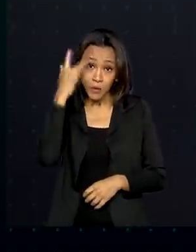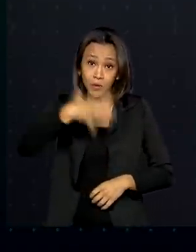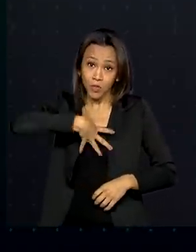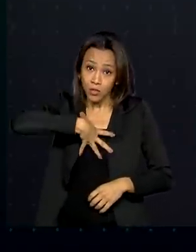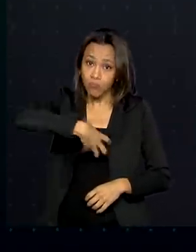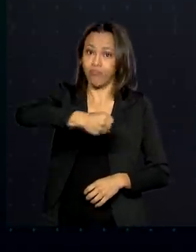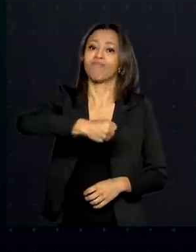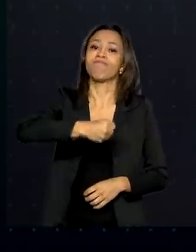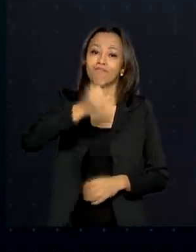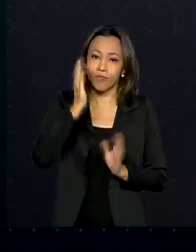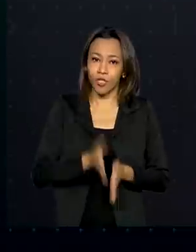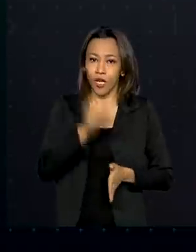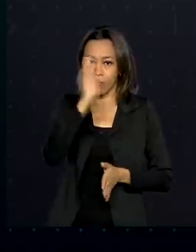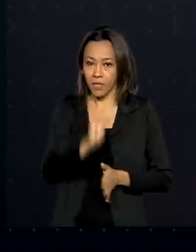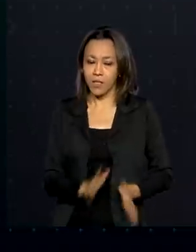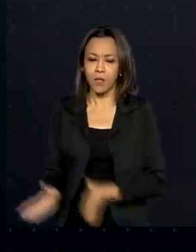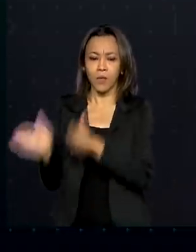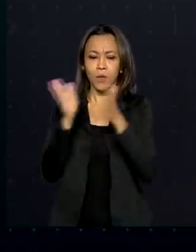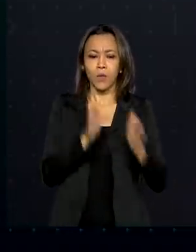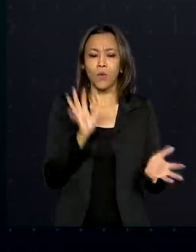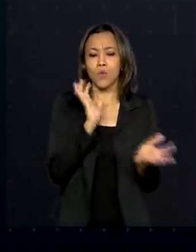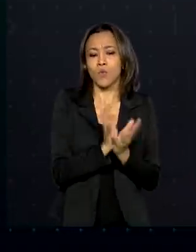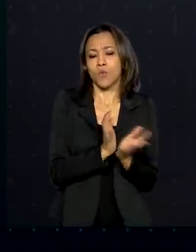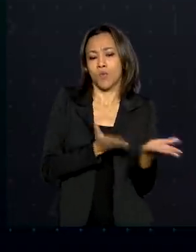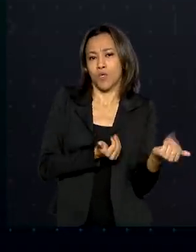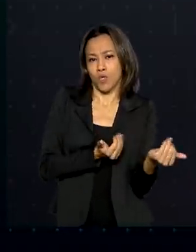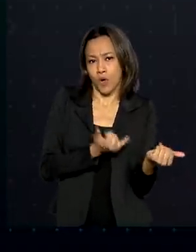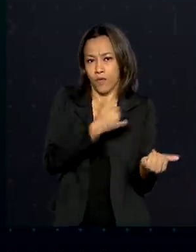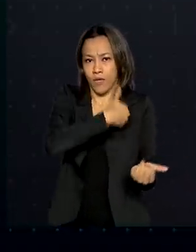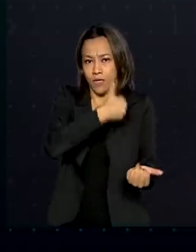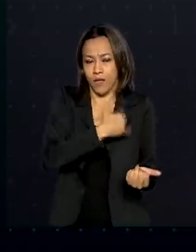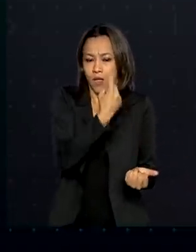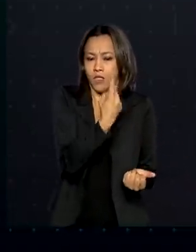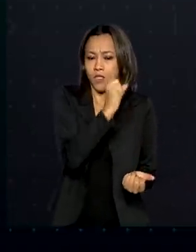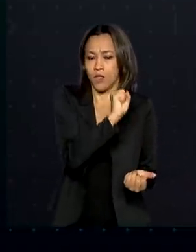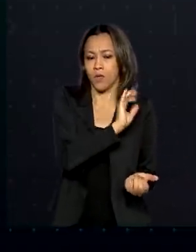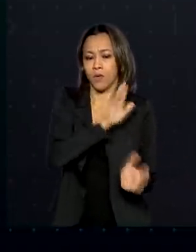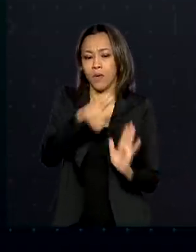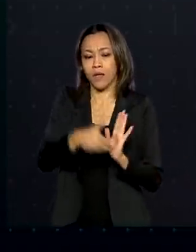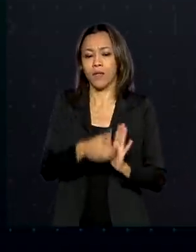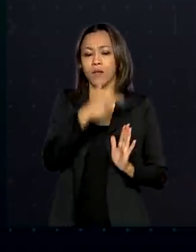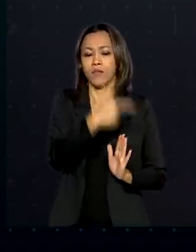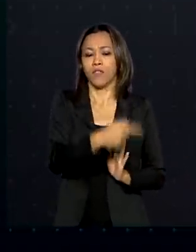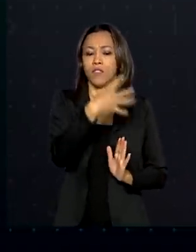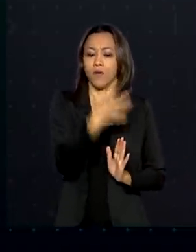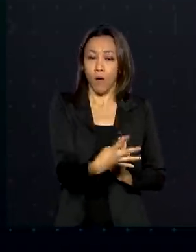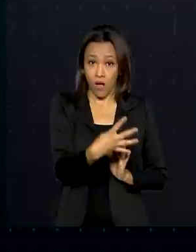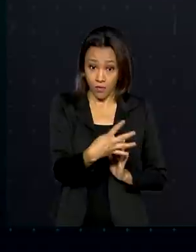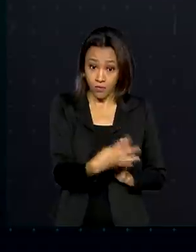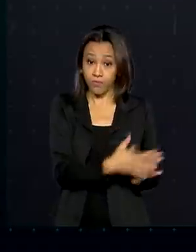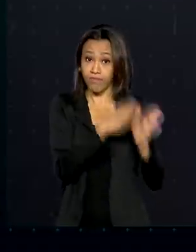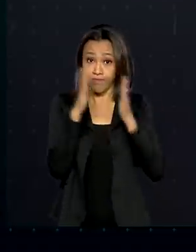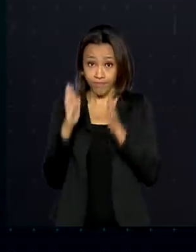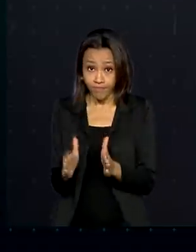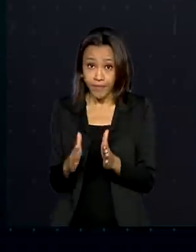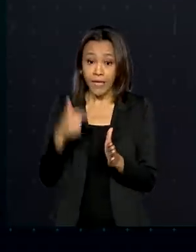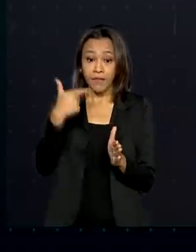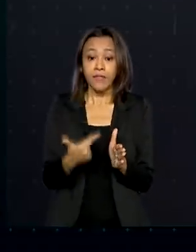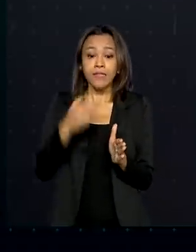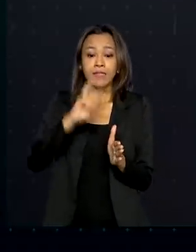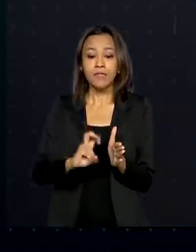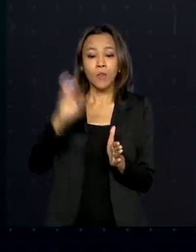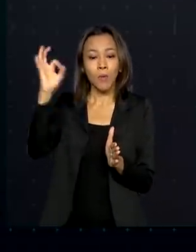país. Entre os jovens de idade de 18 a 24 anos, 25%